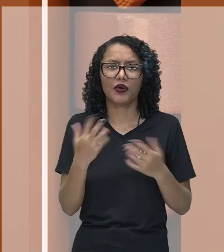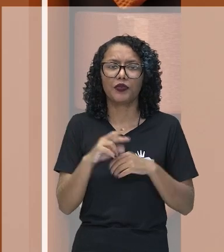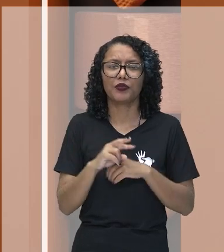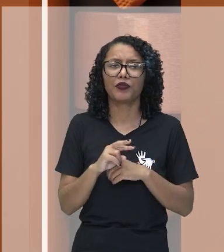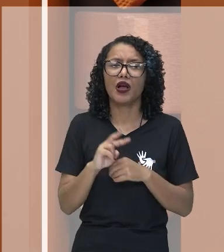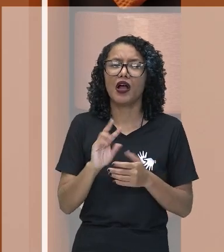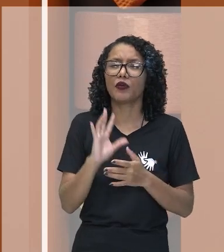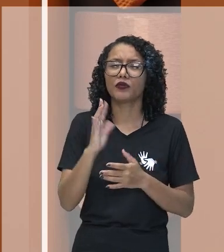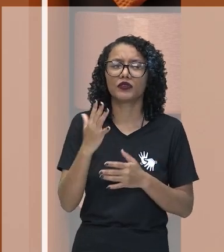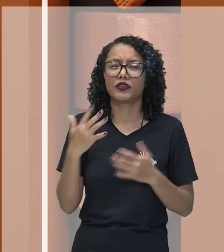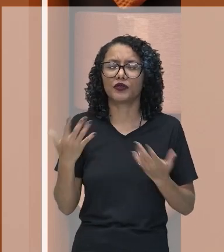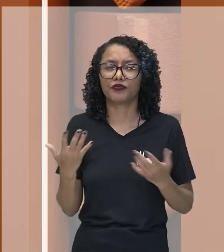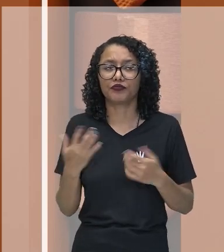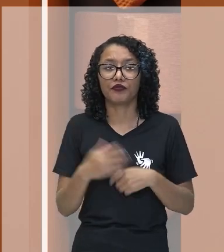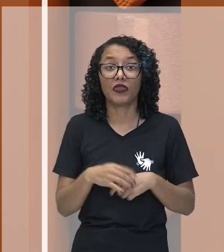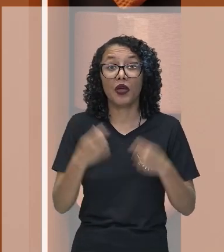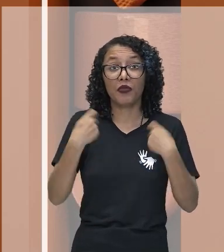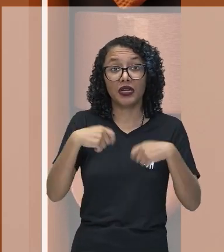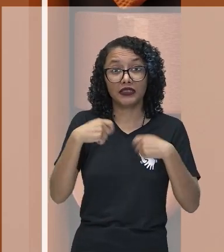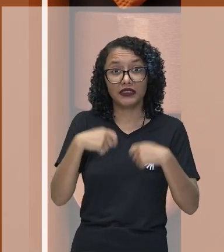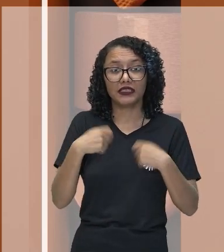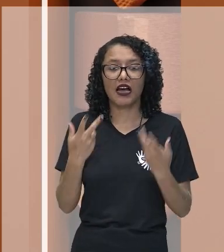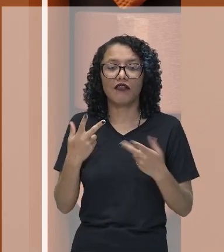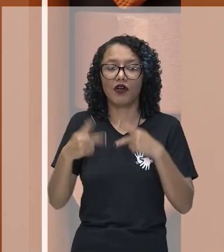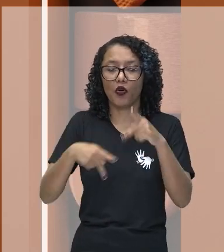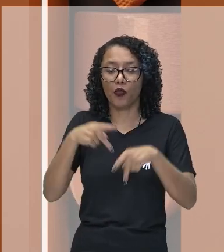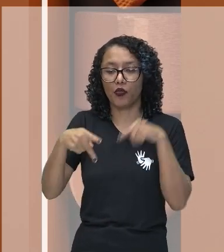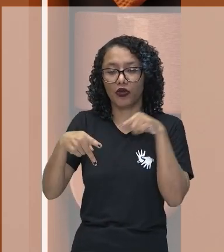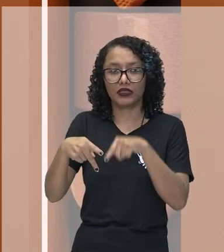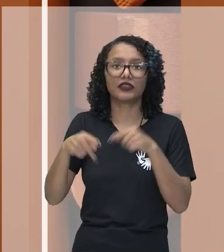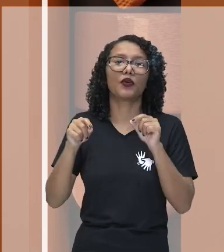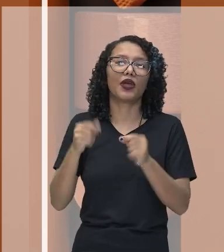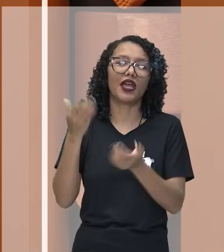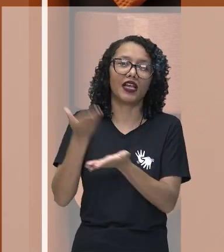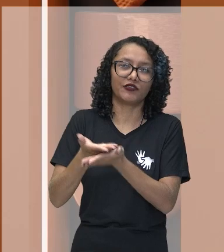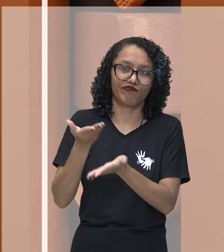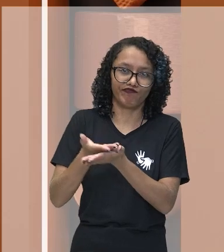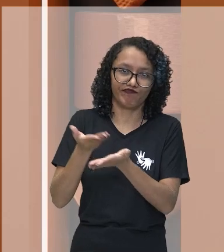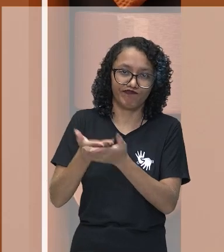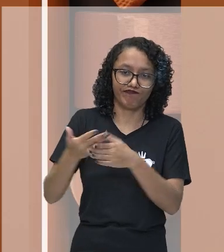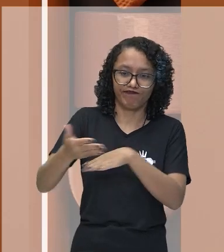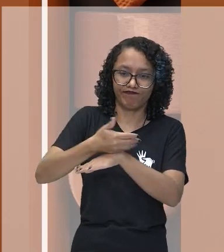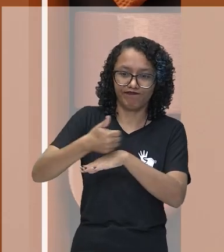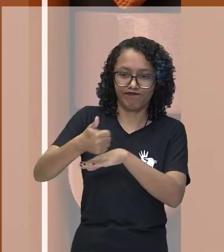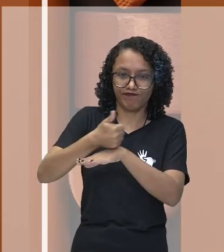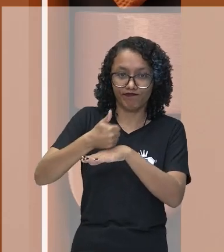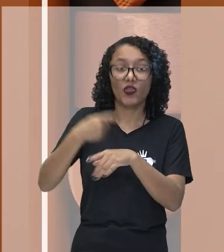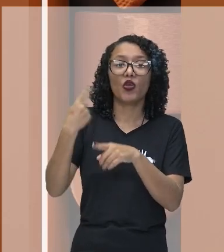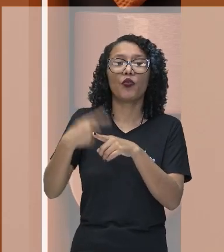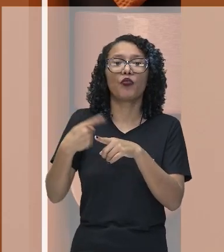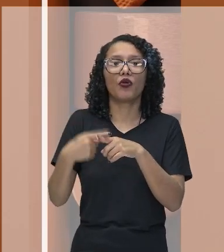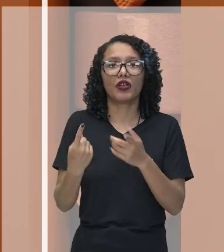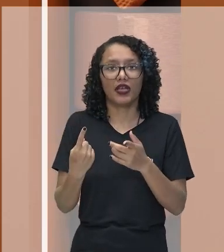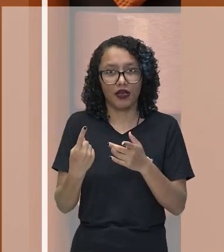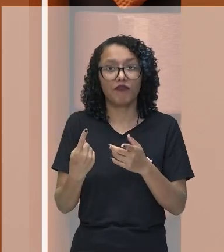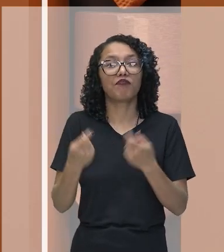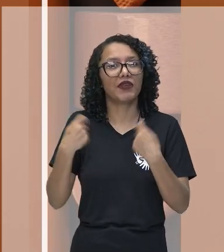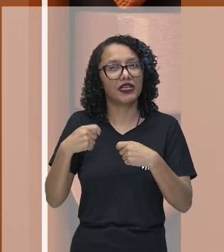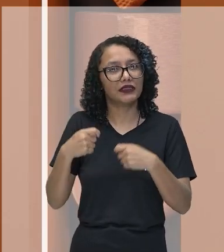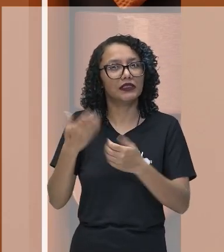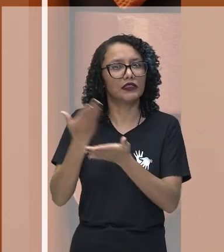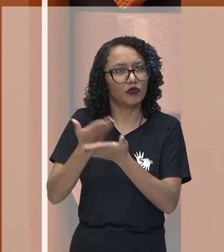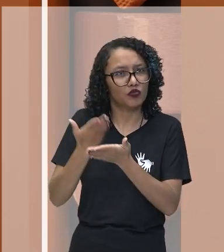necessidade de se qualificar a sua própria população. Porque essa mão de obra precisa ser qualificada.